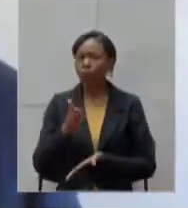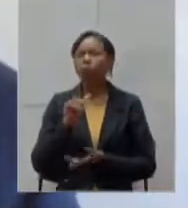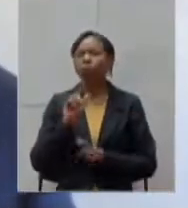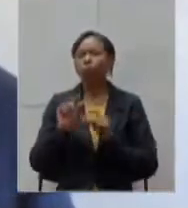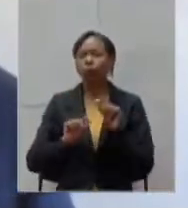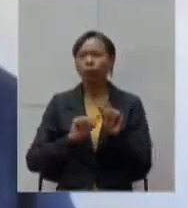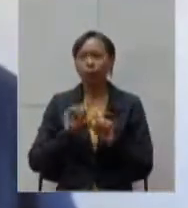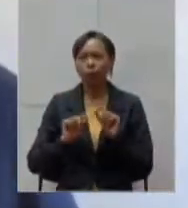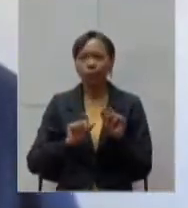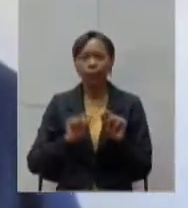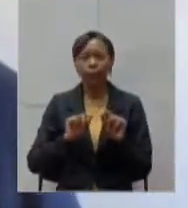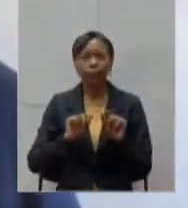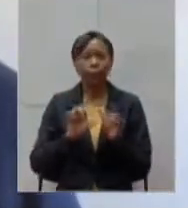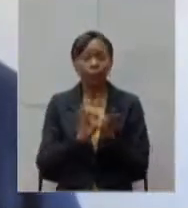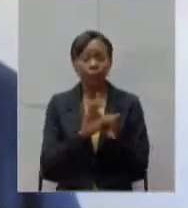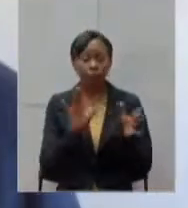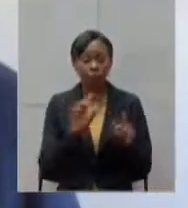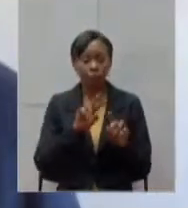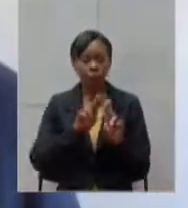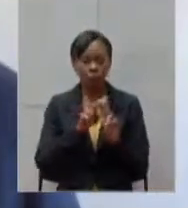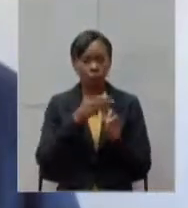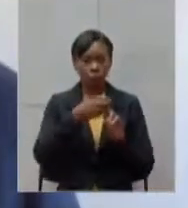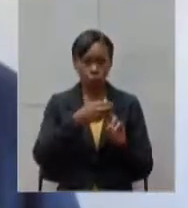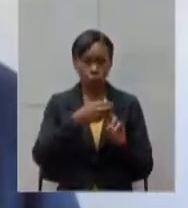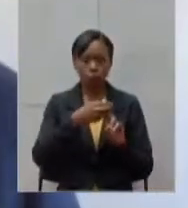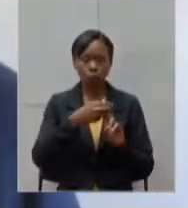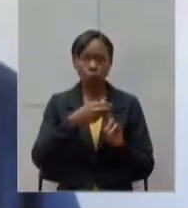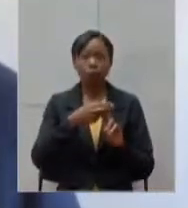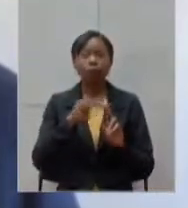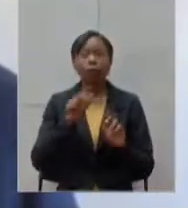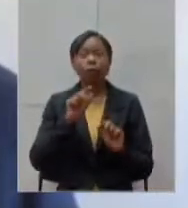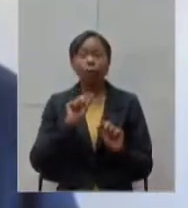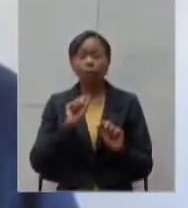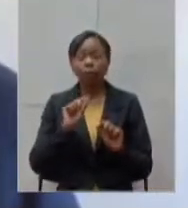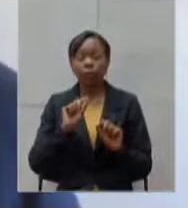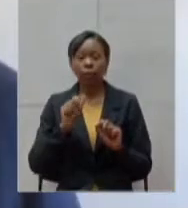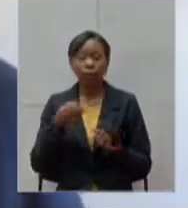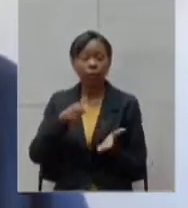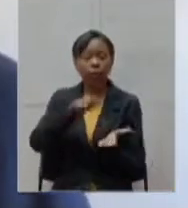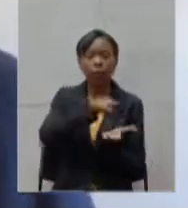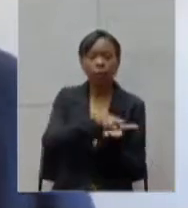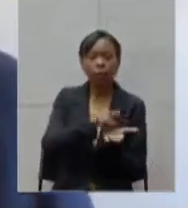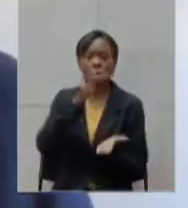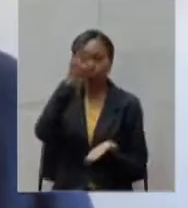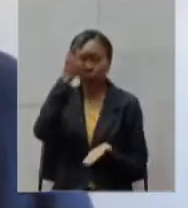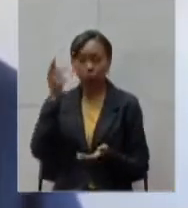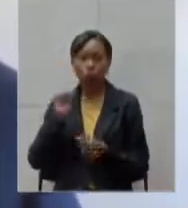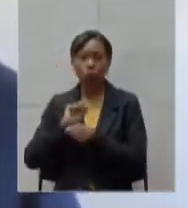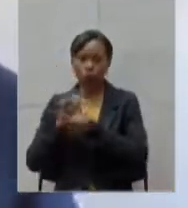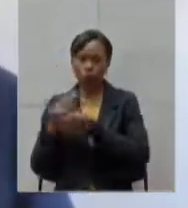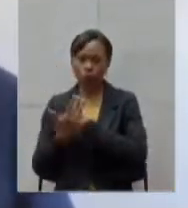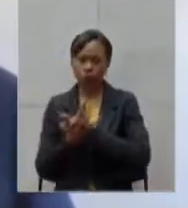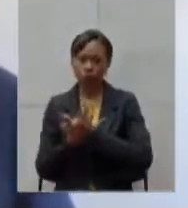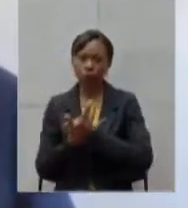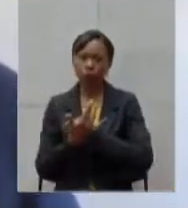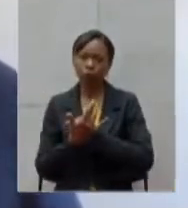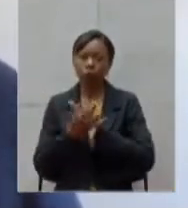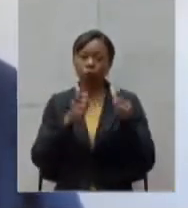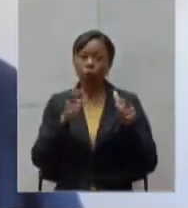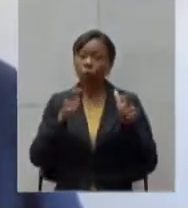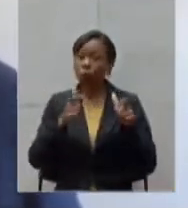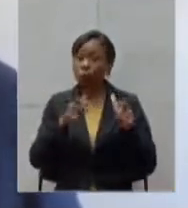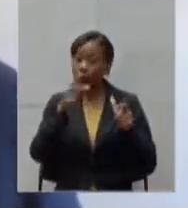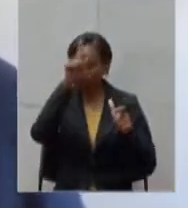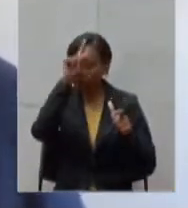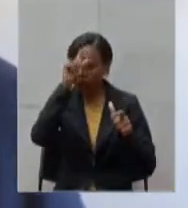dispondo sobre a internação de pacientes infectados pela covid na rede privada de hospitais quando requerido por médico